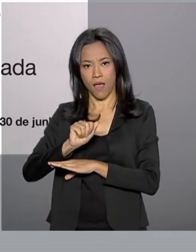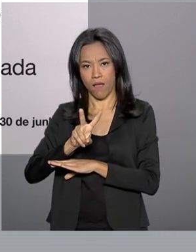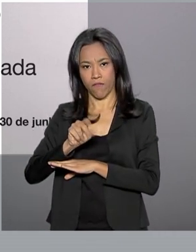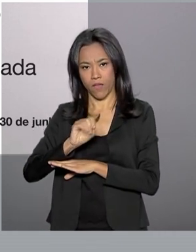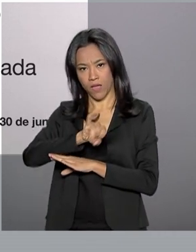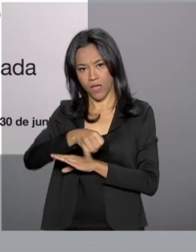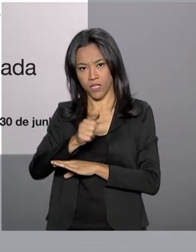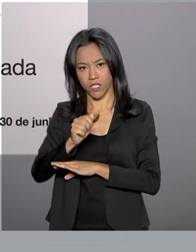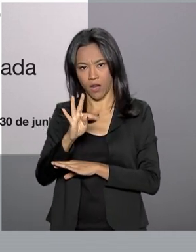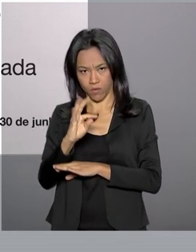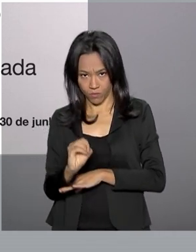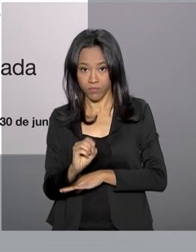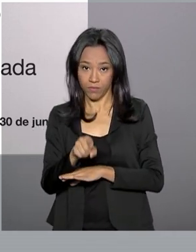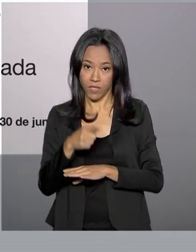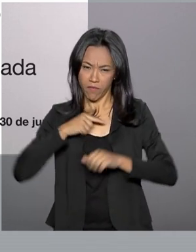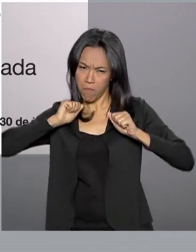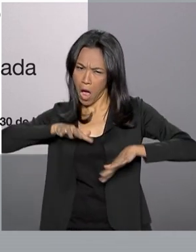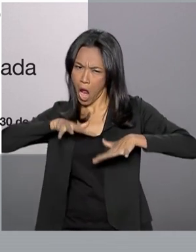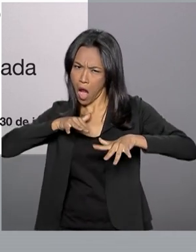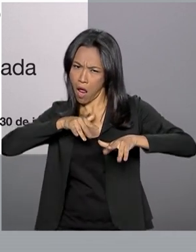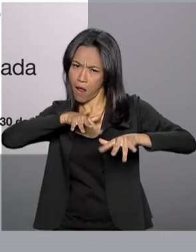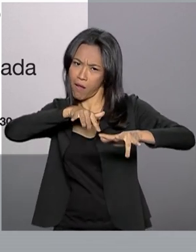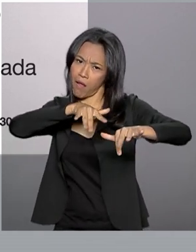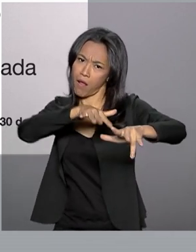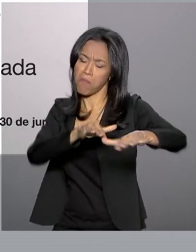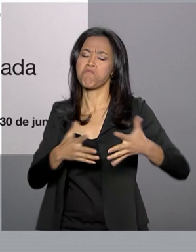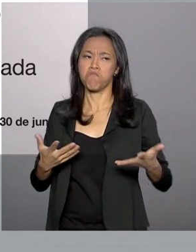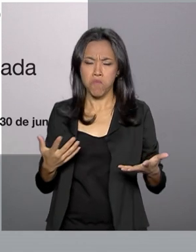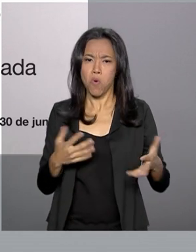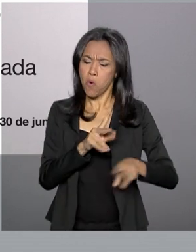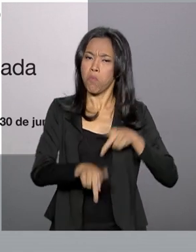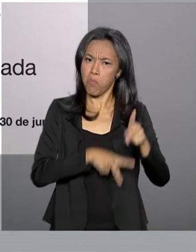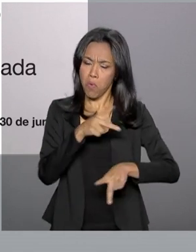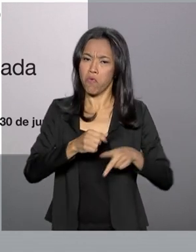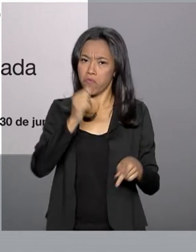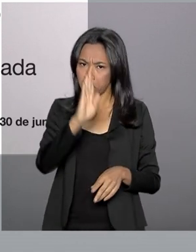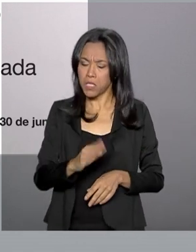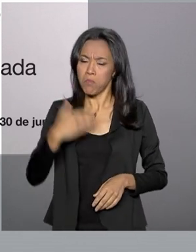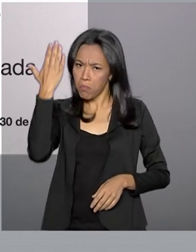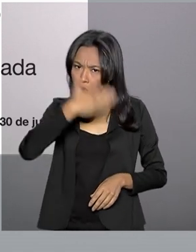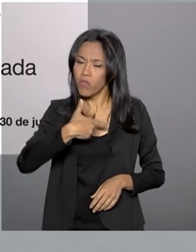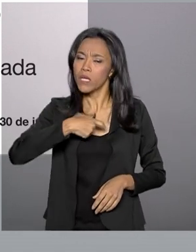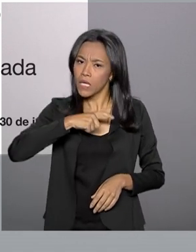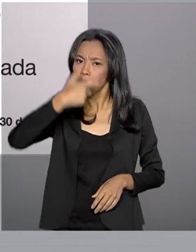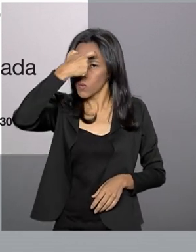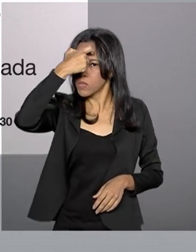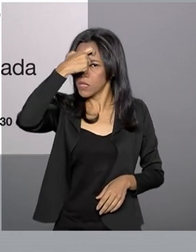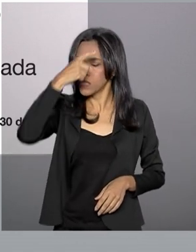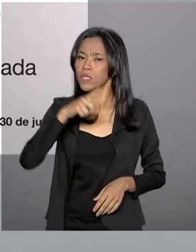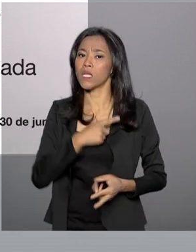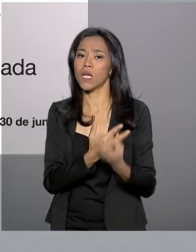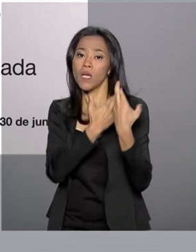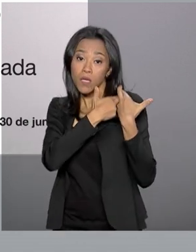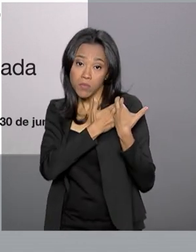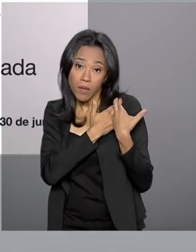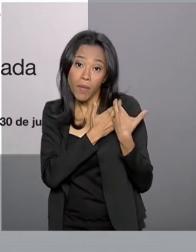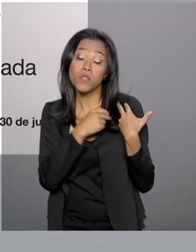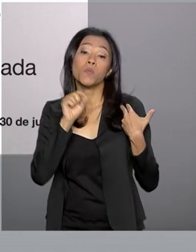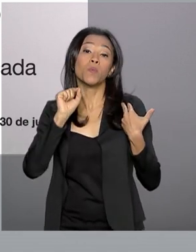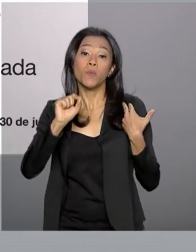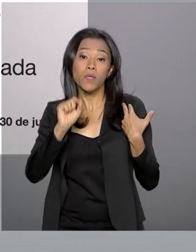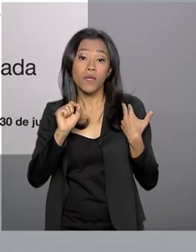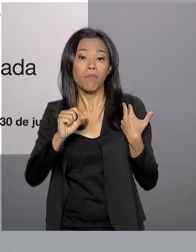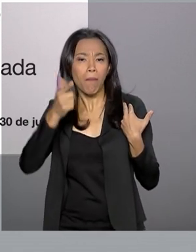presidente disse que a população brasileira mostrou novamente que tem legitimidade, consciência e responsabilidade para estar